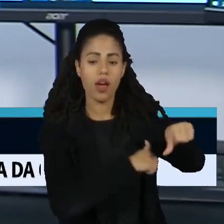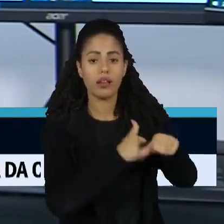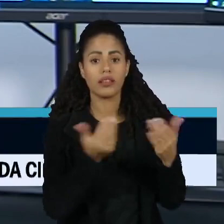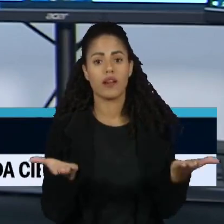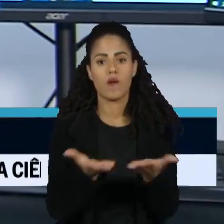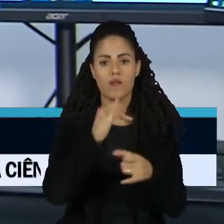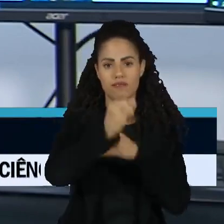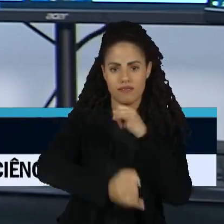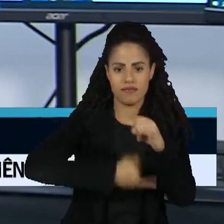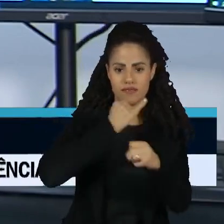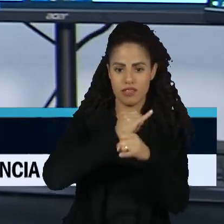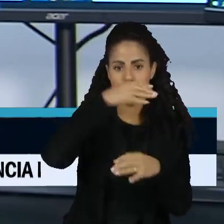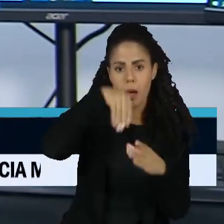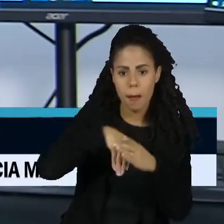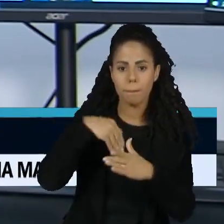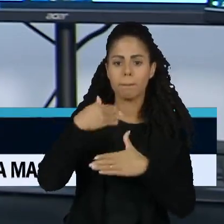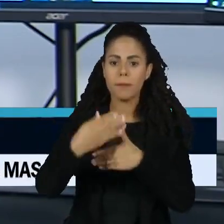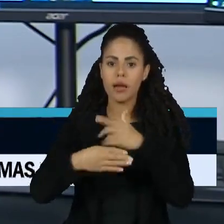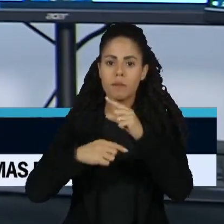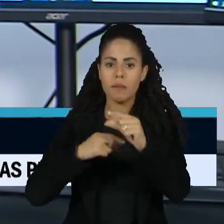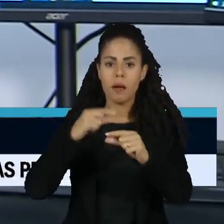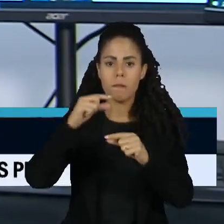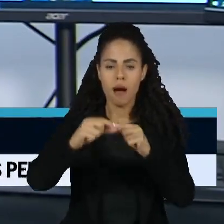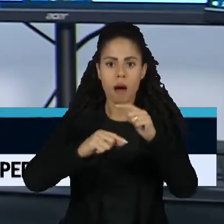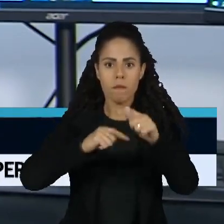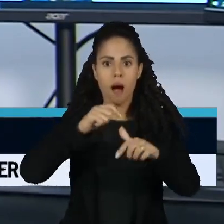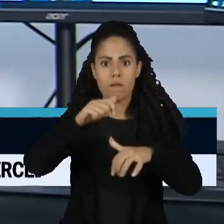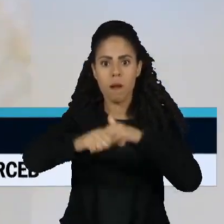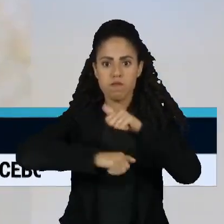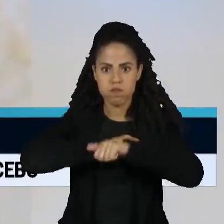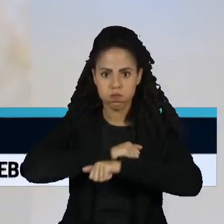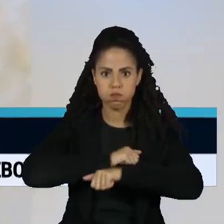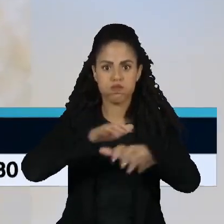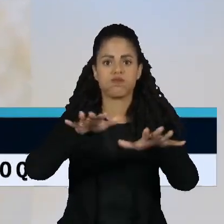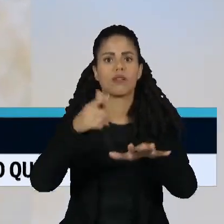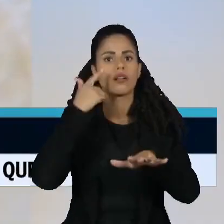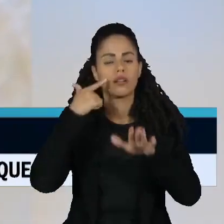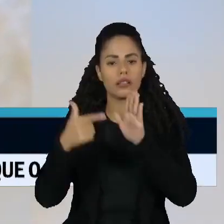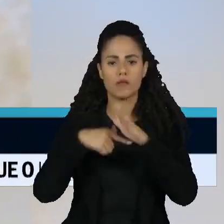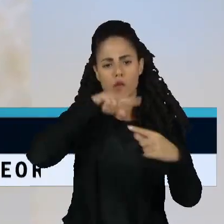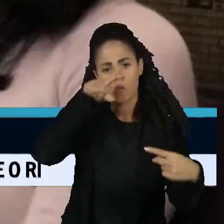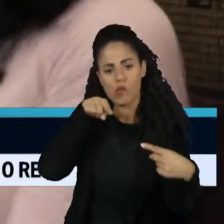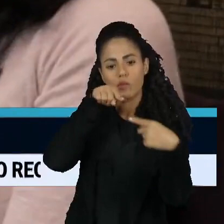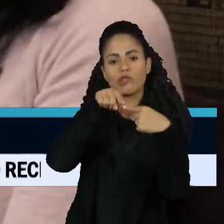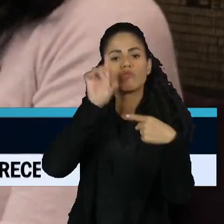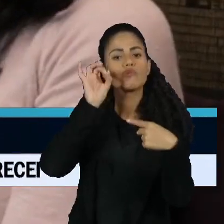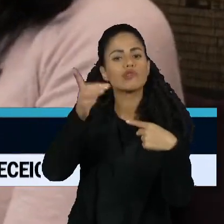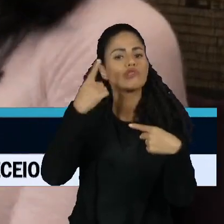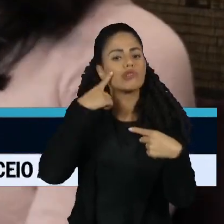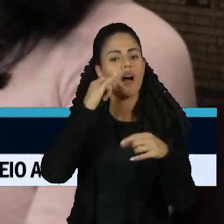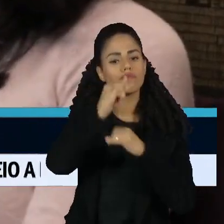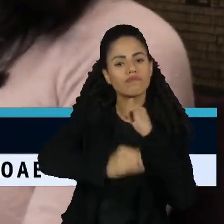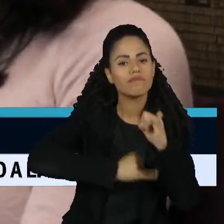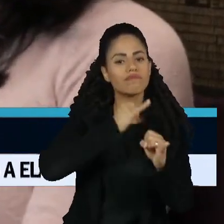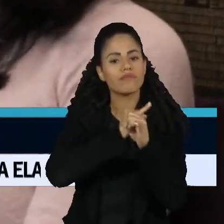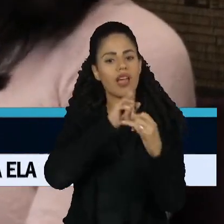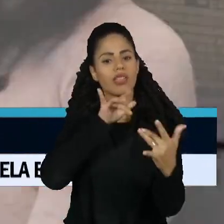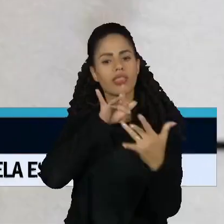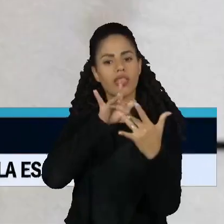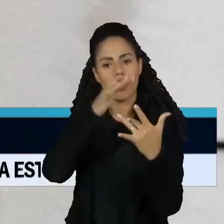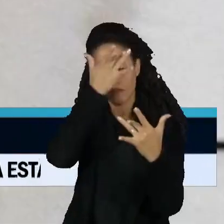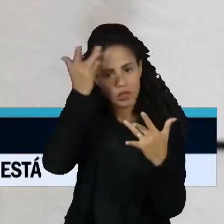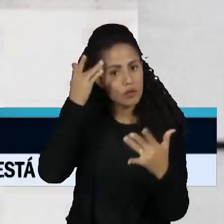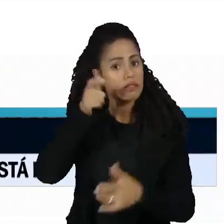nas redes, que aos poucos vão deixando de ser sociais. Aquele objetivo de apenas conectar pessoas próximas e com